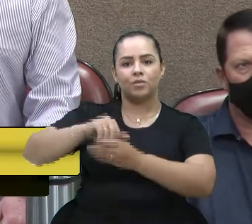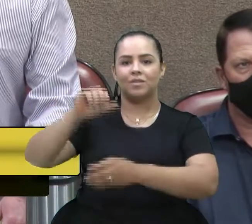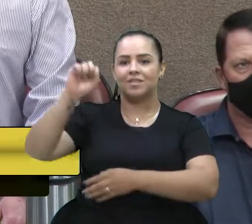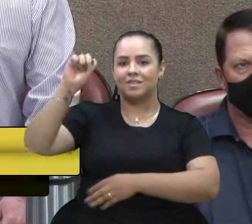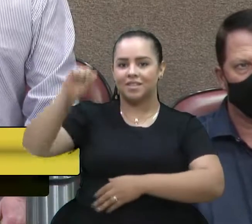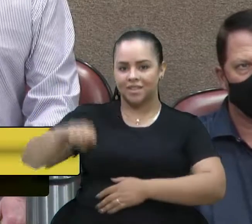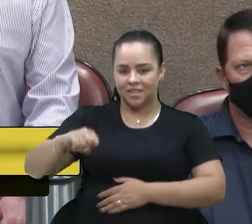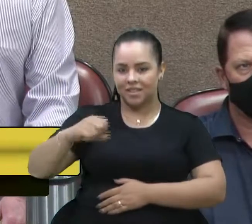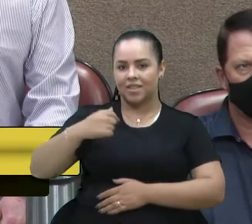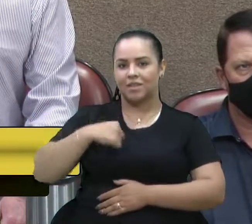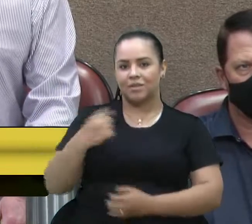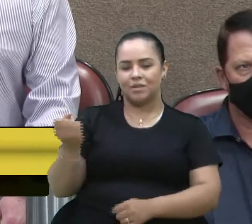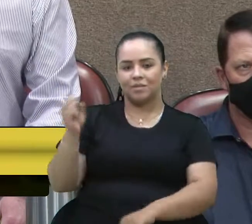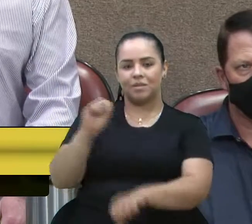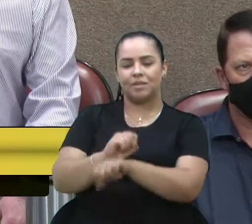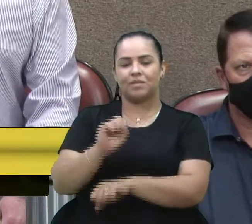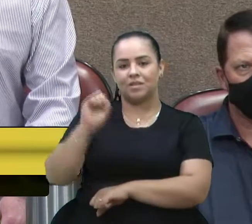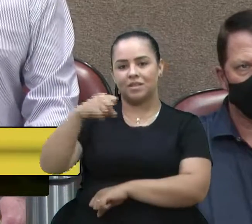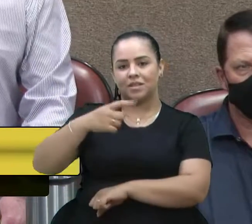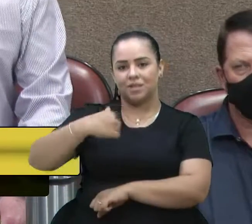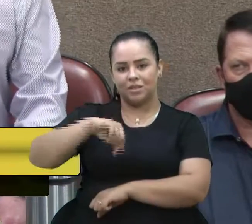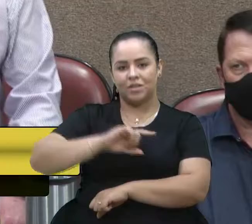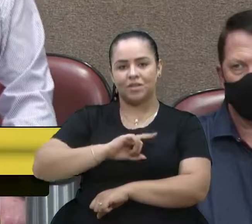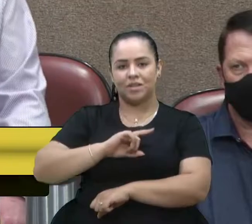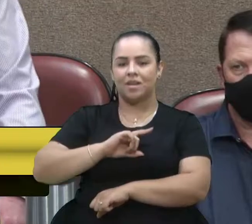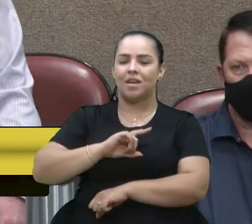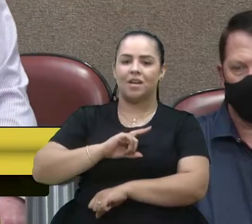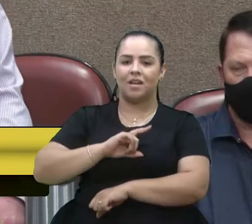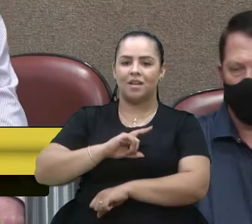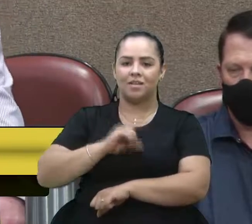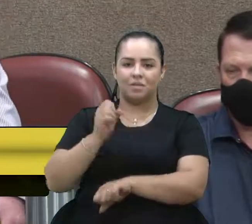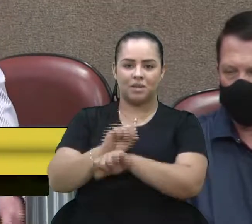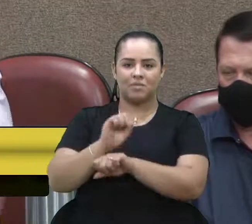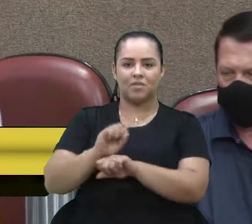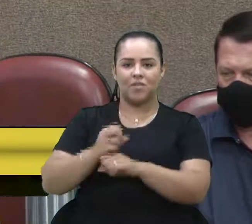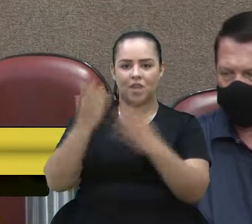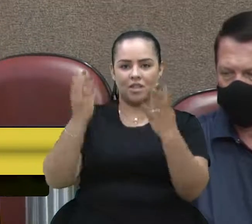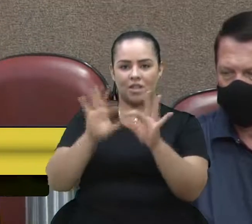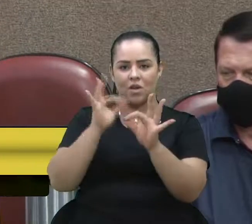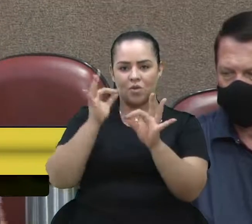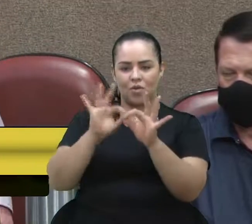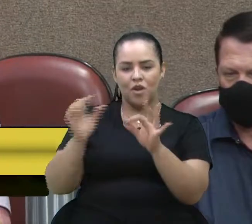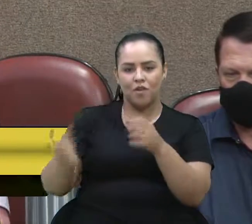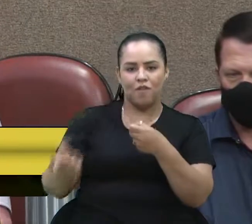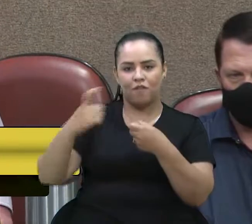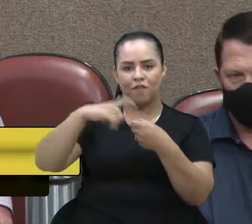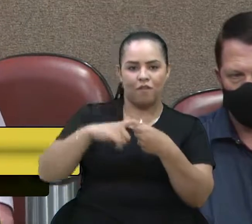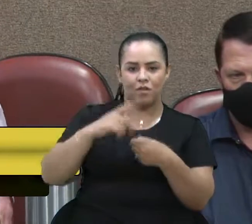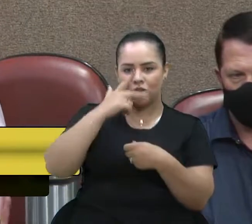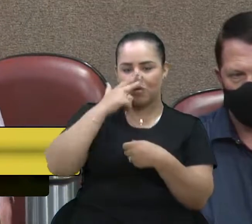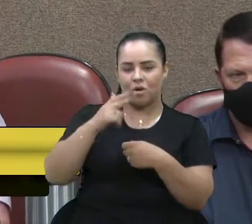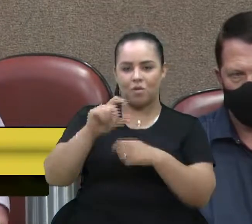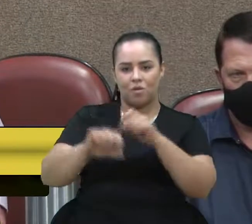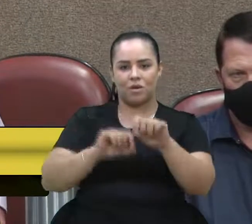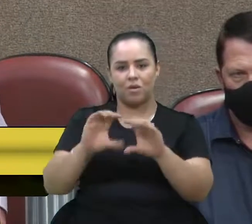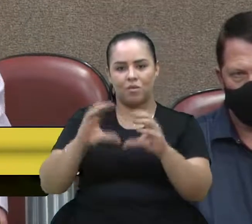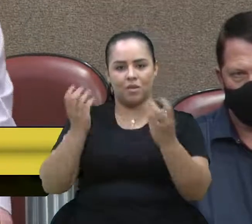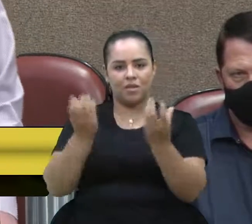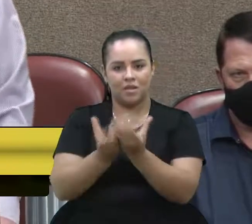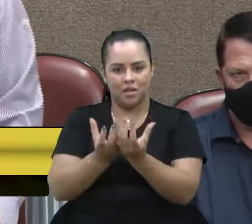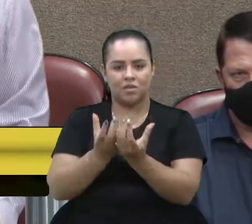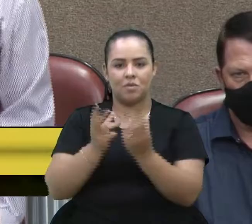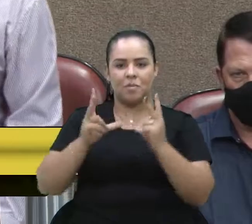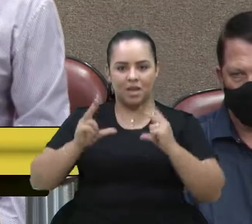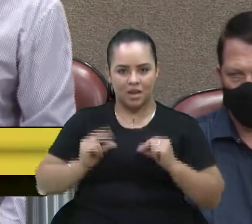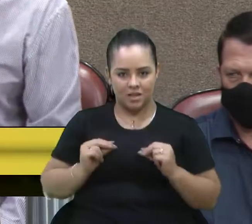e espero que, sim, que a nossa Festa da Uva retome com aquilo que a nossa comunidade de Caxias do Sul merece. De momento, era